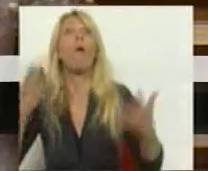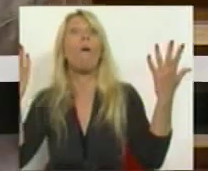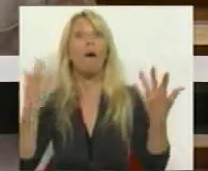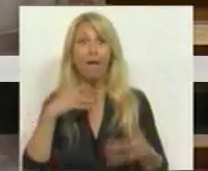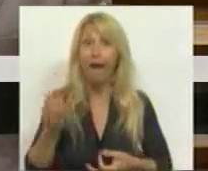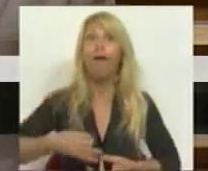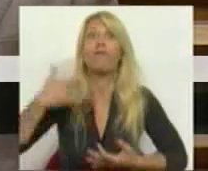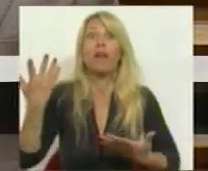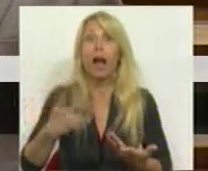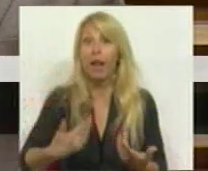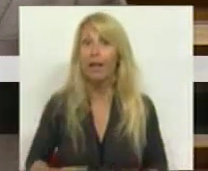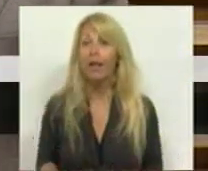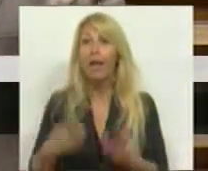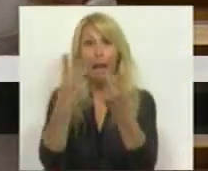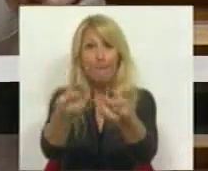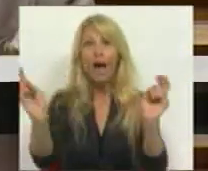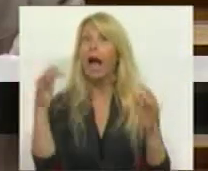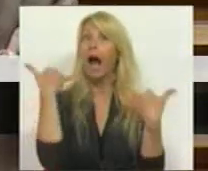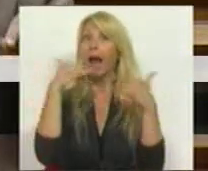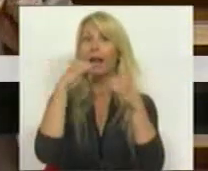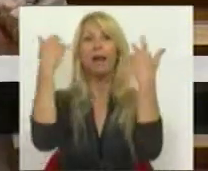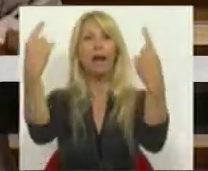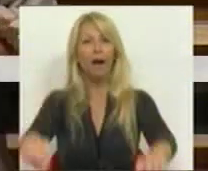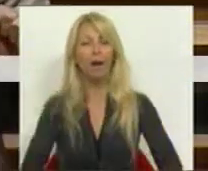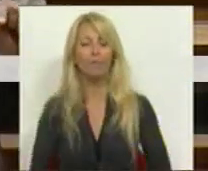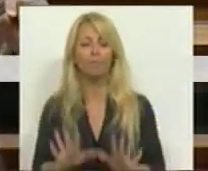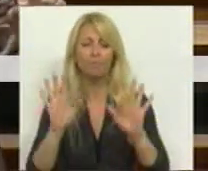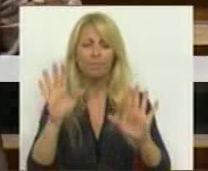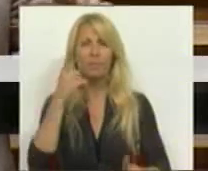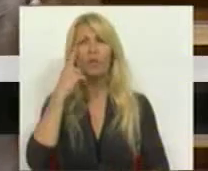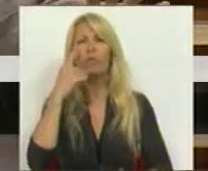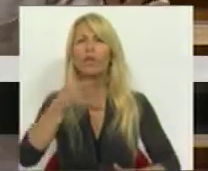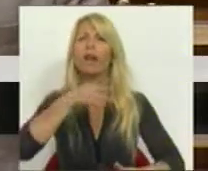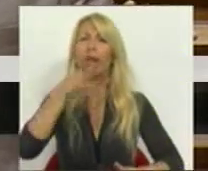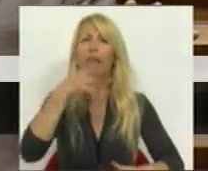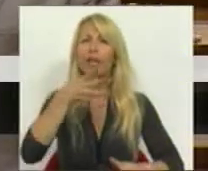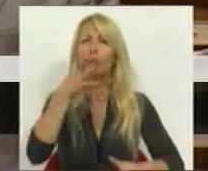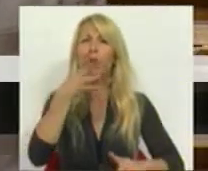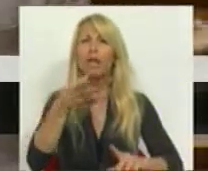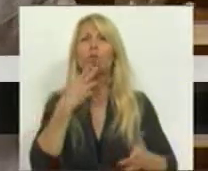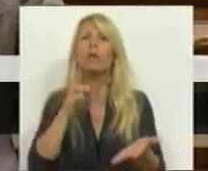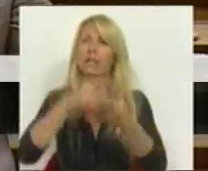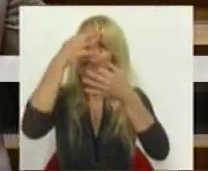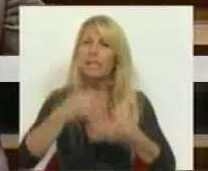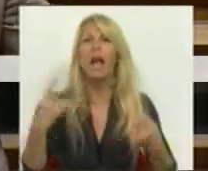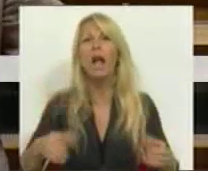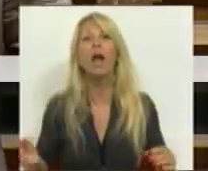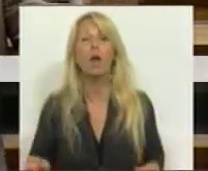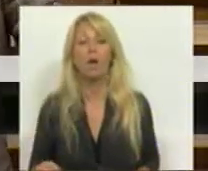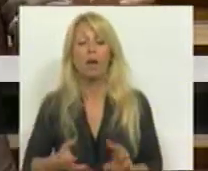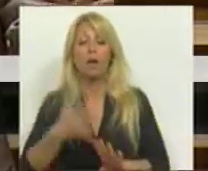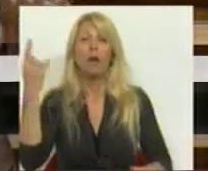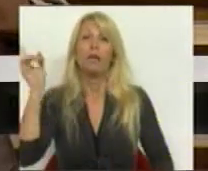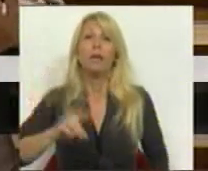Mas vamos ver os argumentos e a seriedade dos argumentos. Várias vezes ao longo destes dois anos